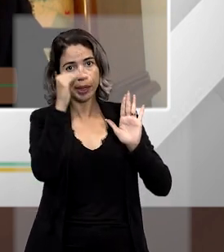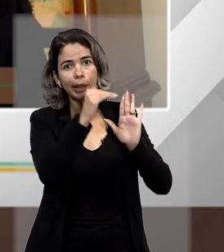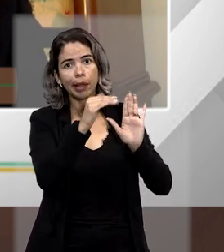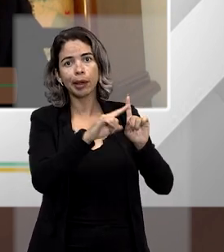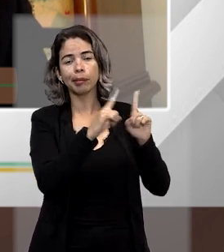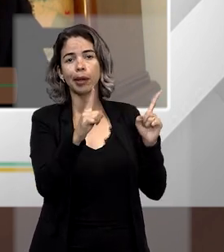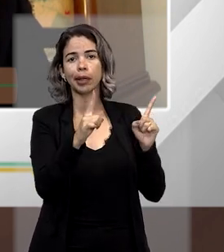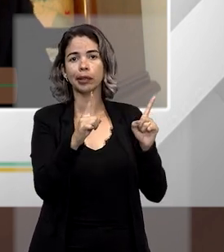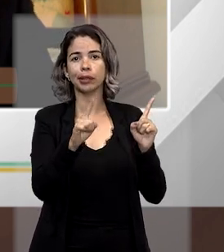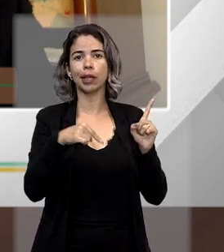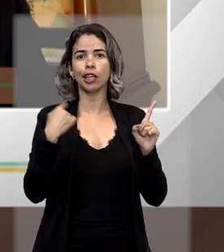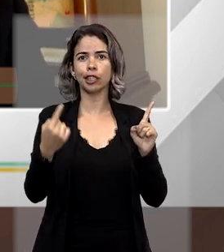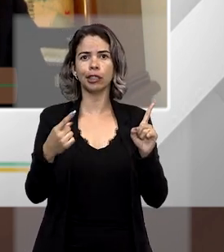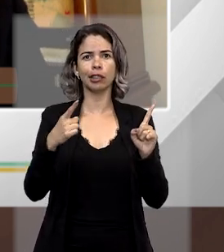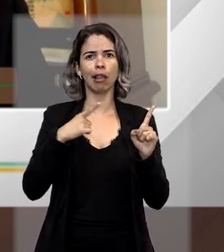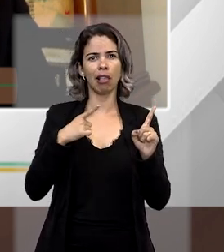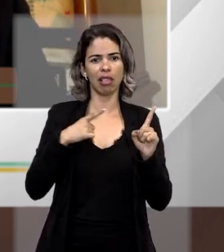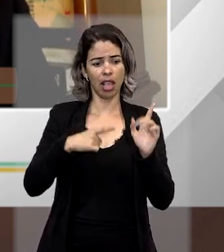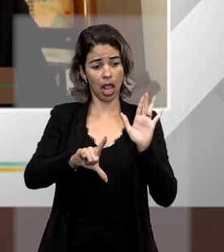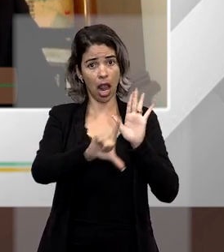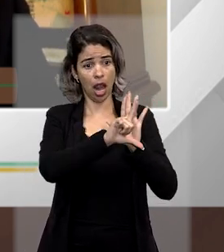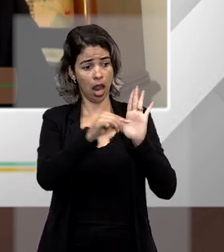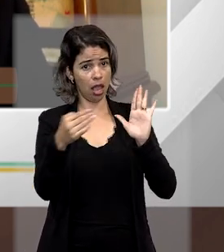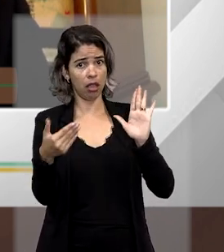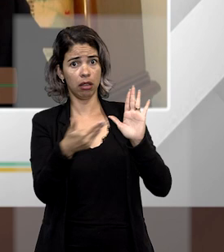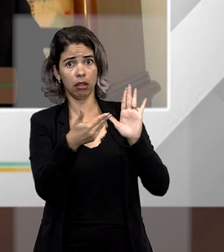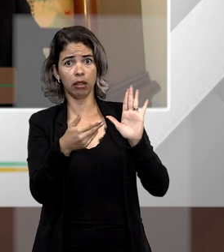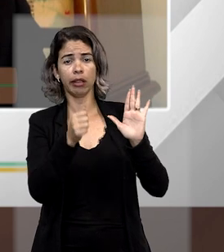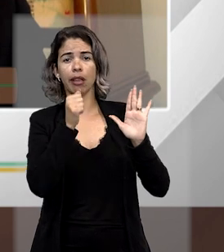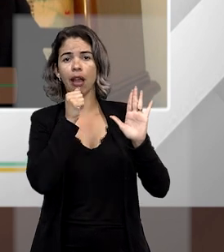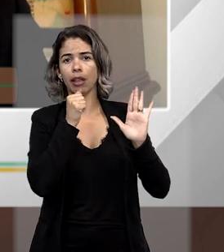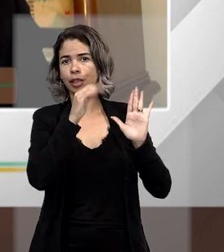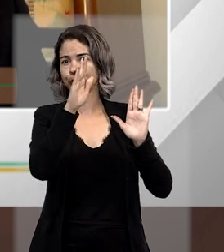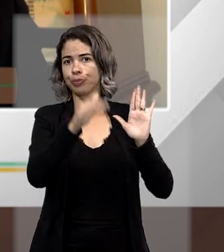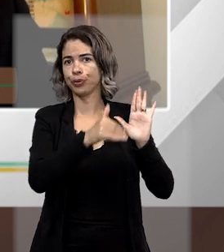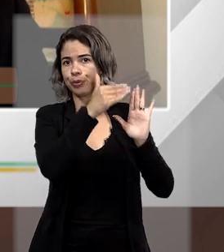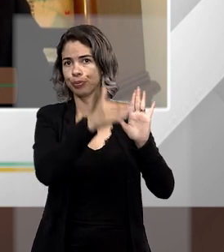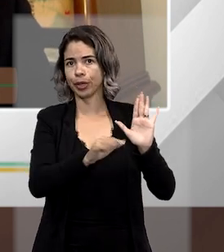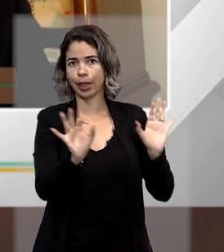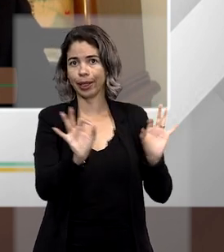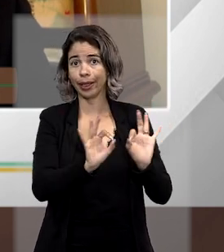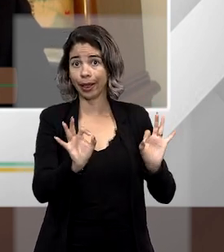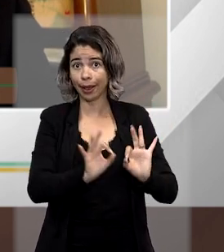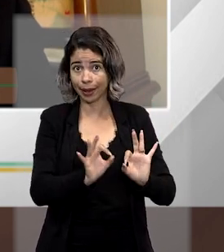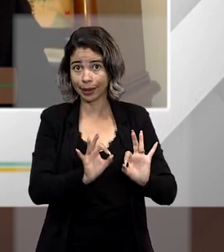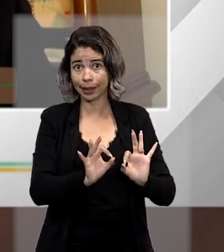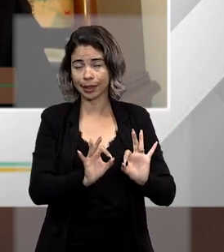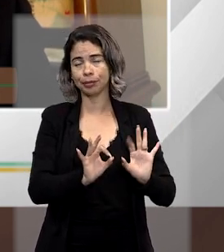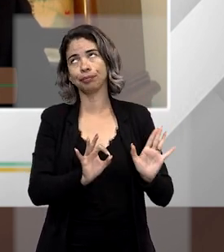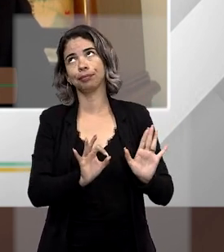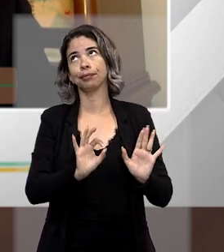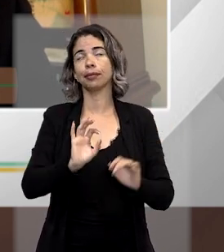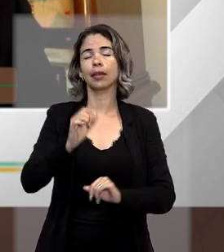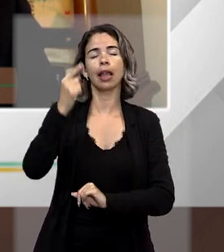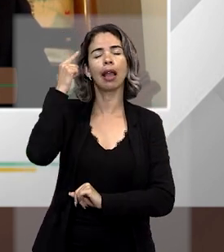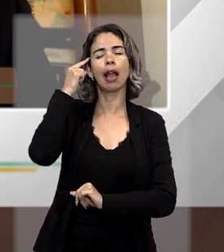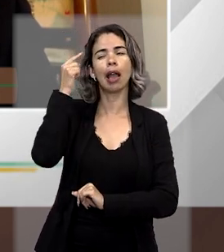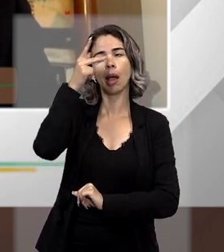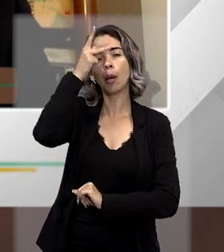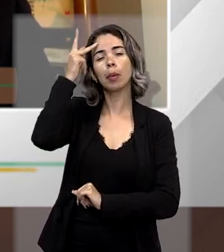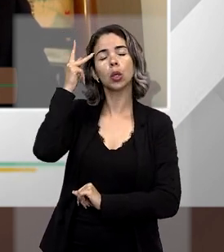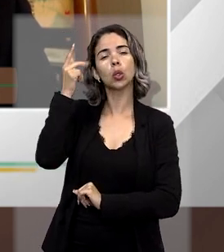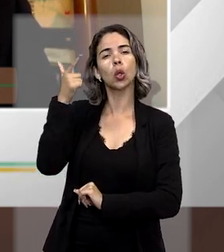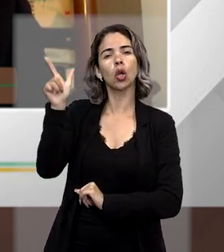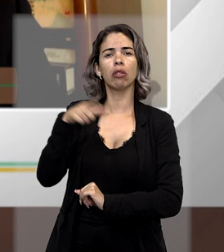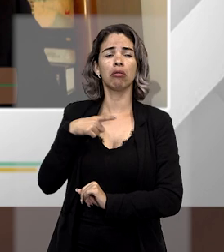e quando nós temos algo em lei que não foi revogado, para depois alguém dizer,